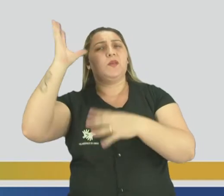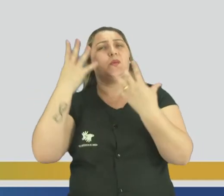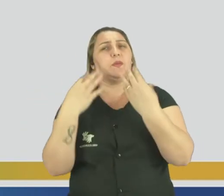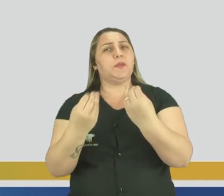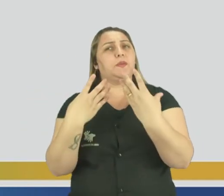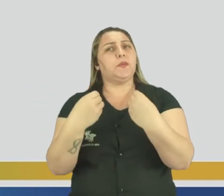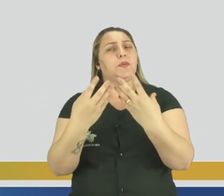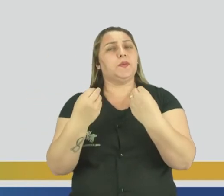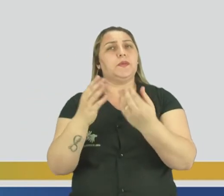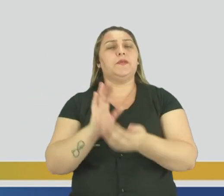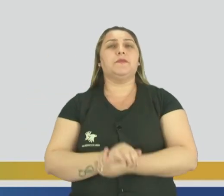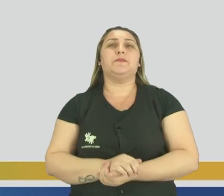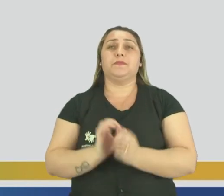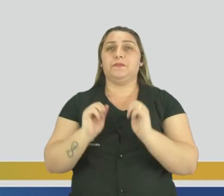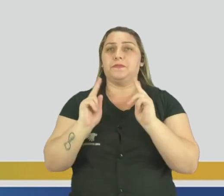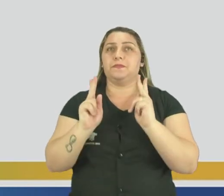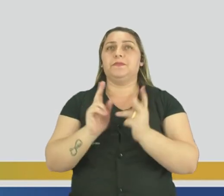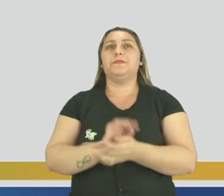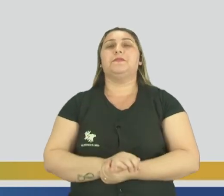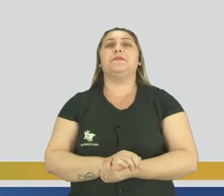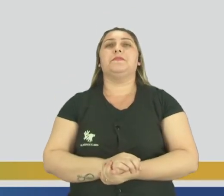muitos mais, ok?